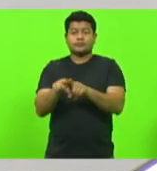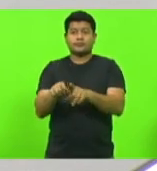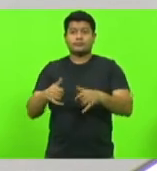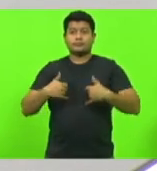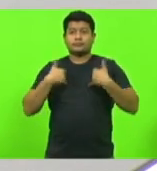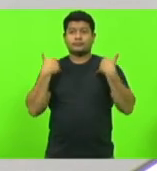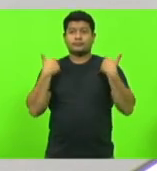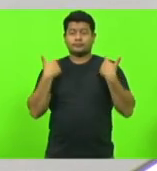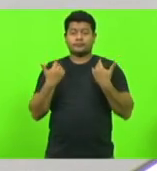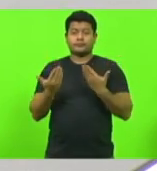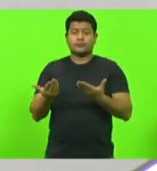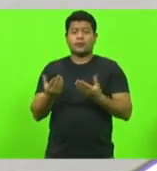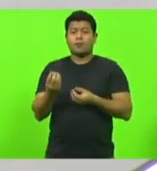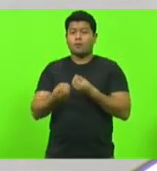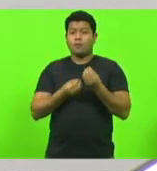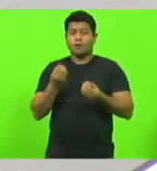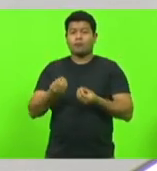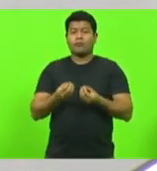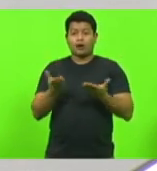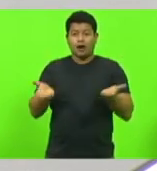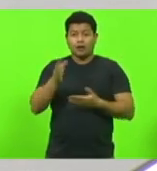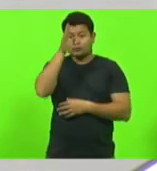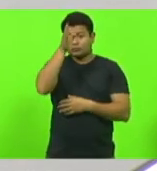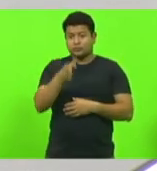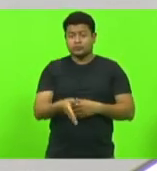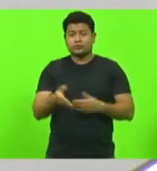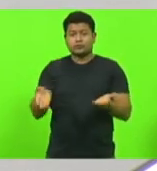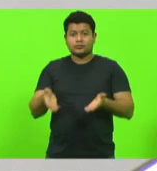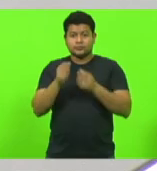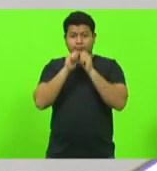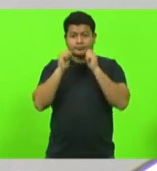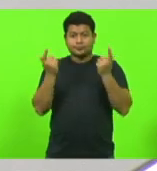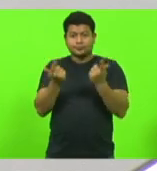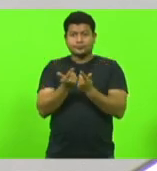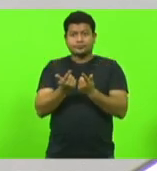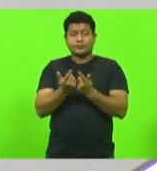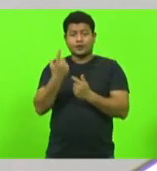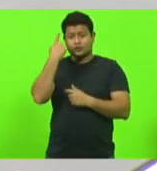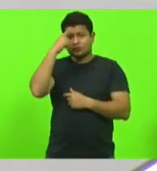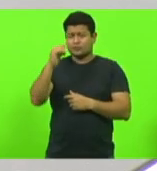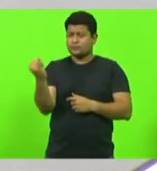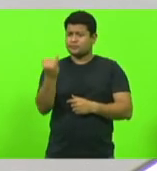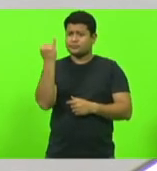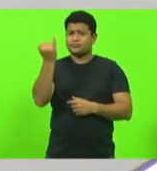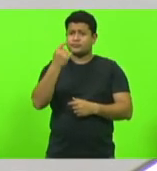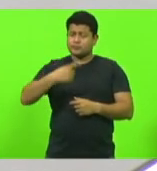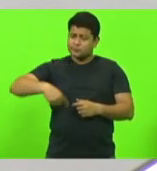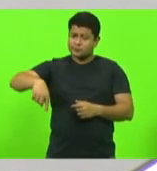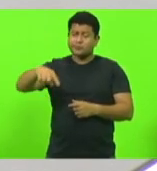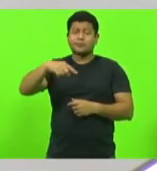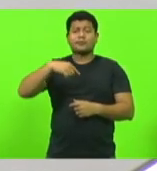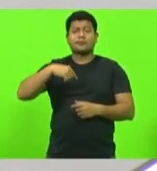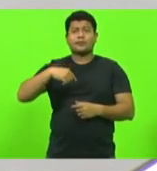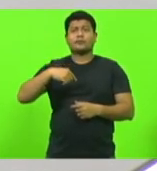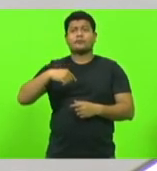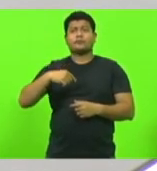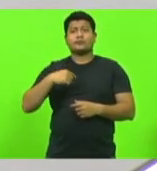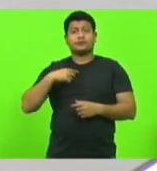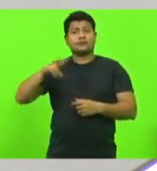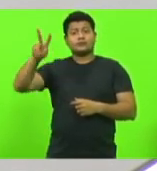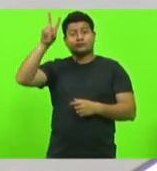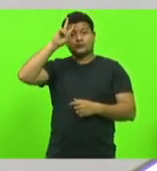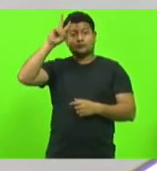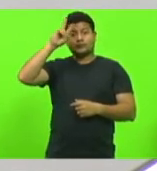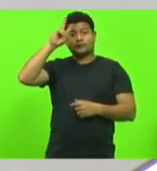aniversário marcada pelo parlamento catarinense, num dia muito importante para nós, em que na segunda-feira